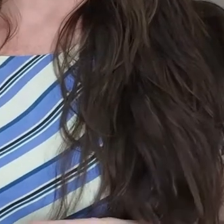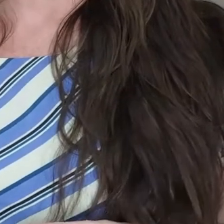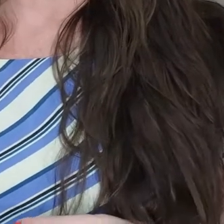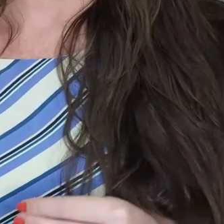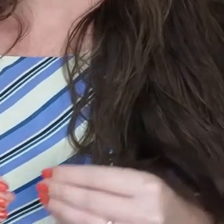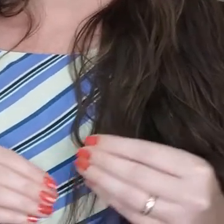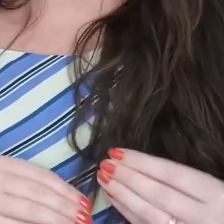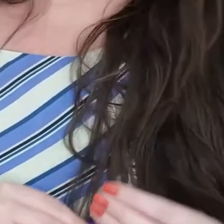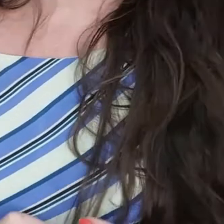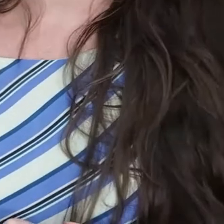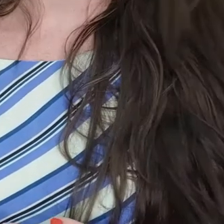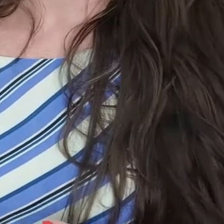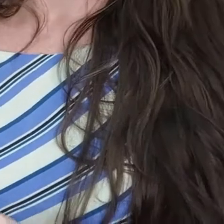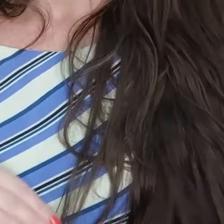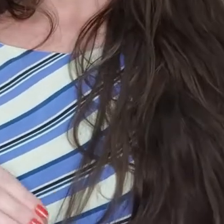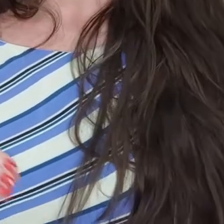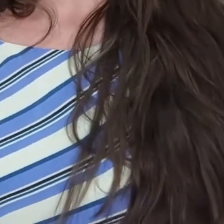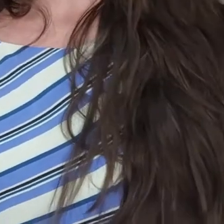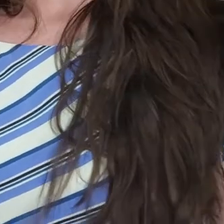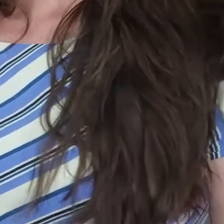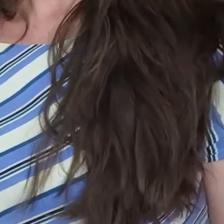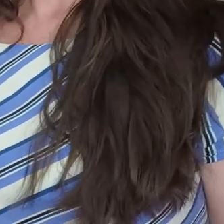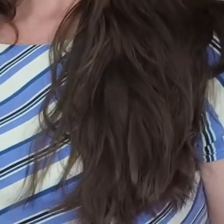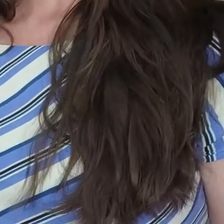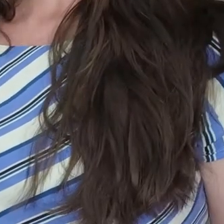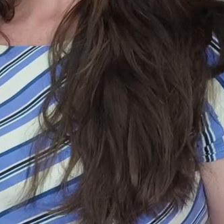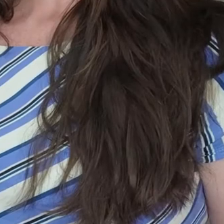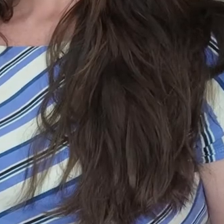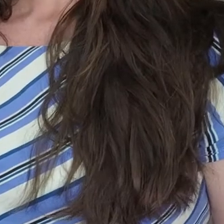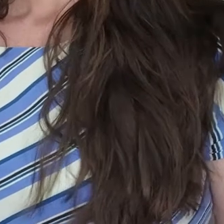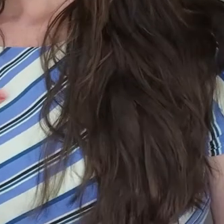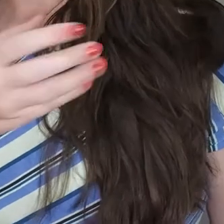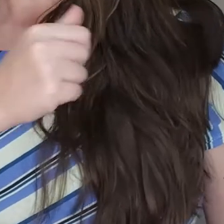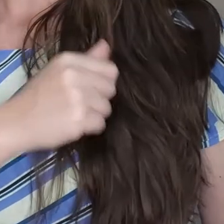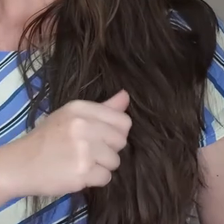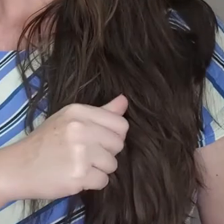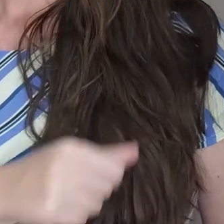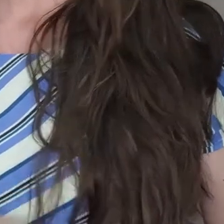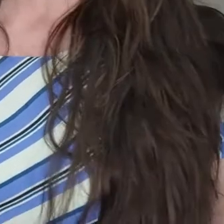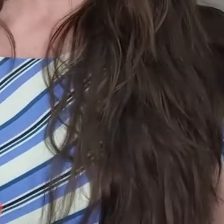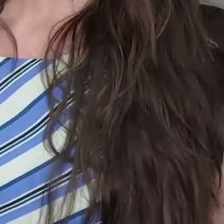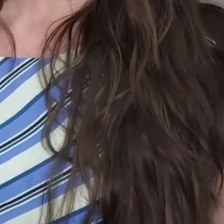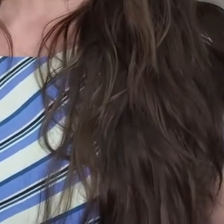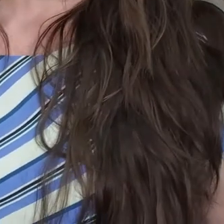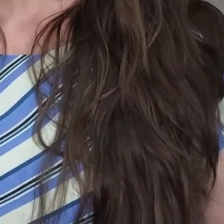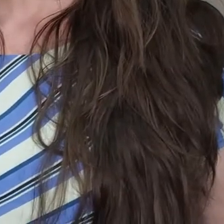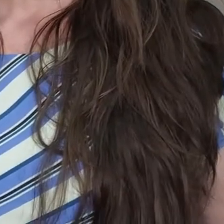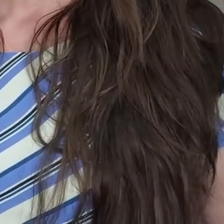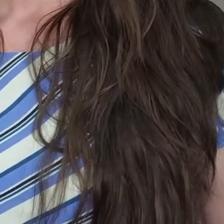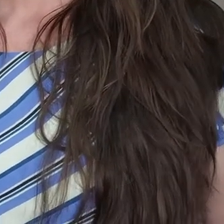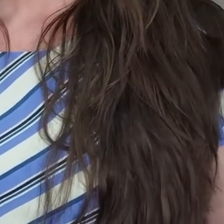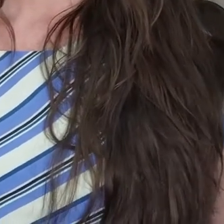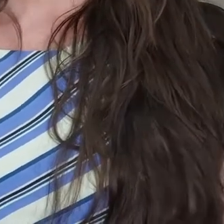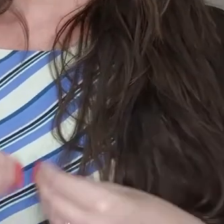estabelecem relações de sentido entre os enunciados de um texto. Isso mesmo, existem conjunções